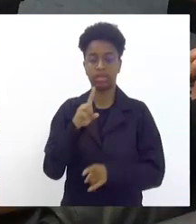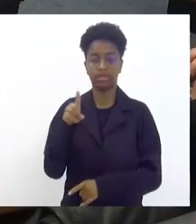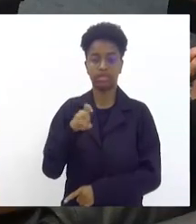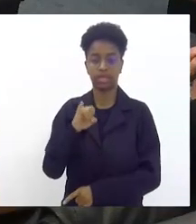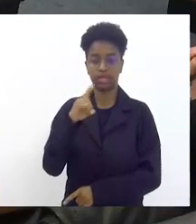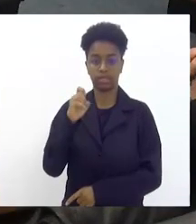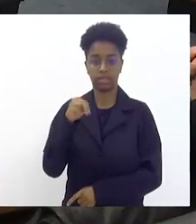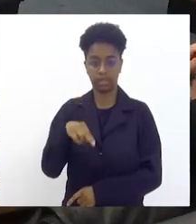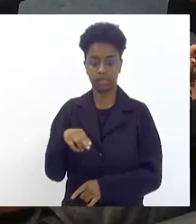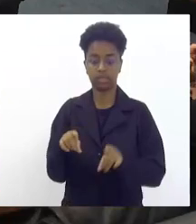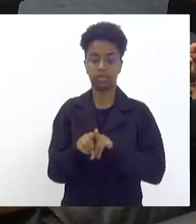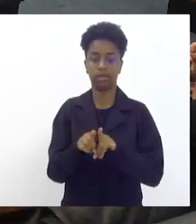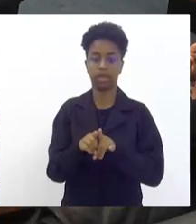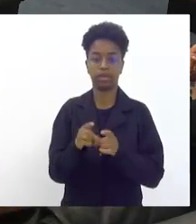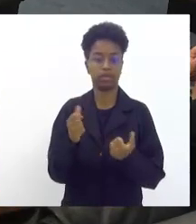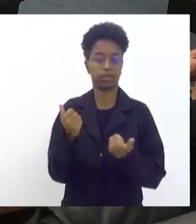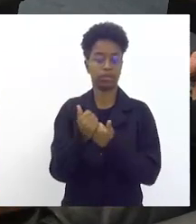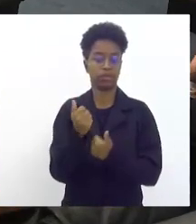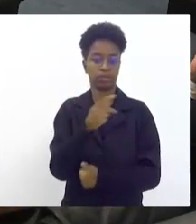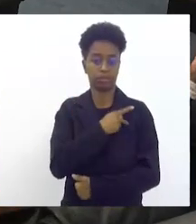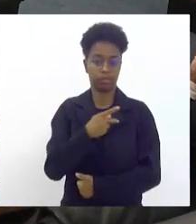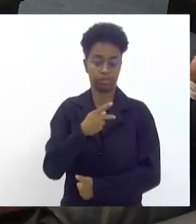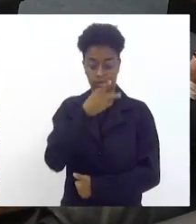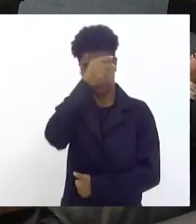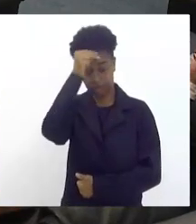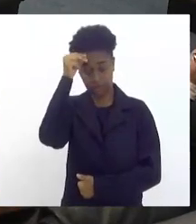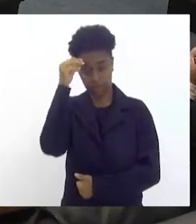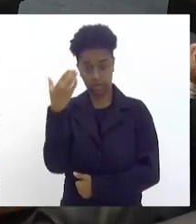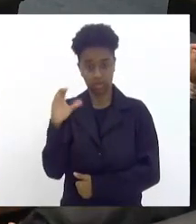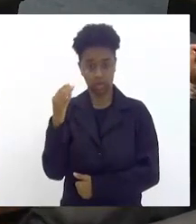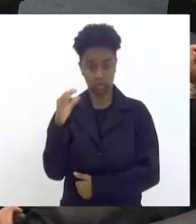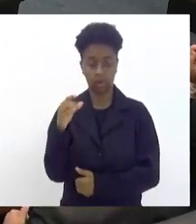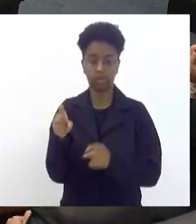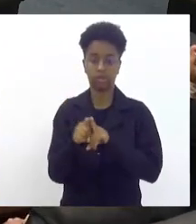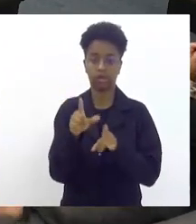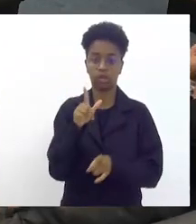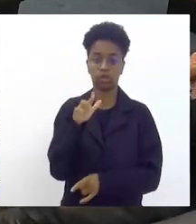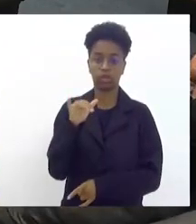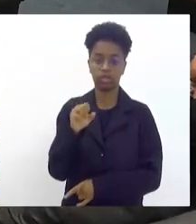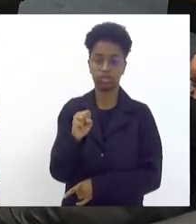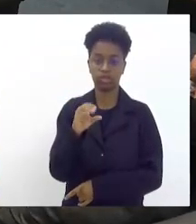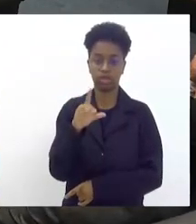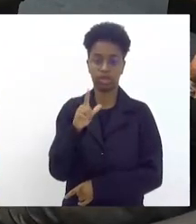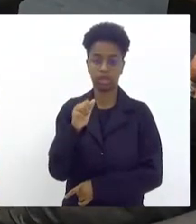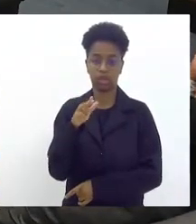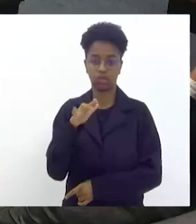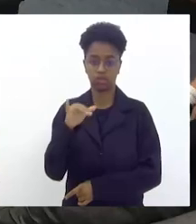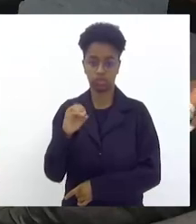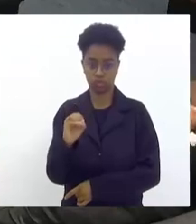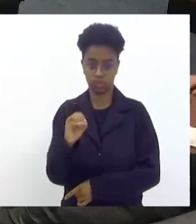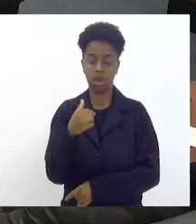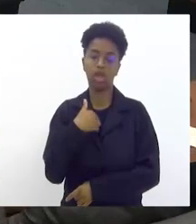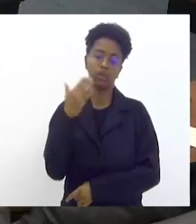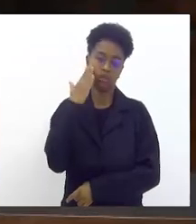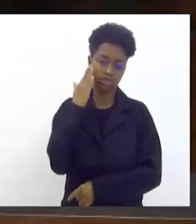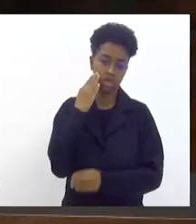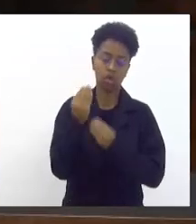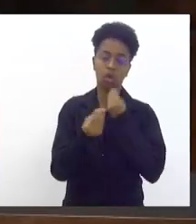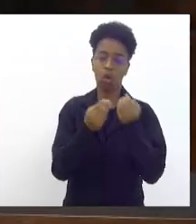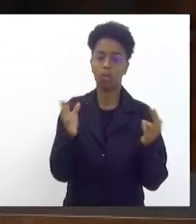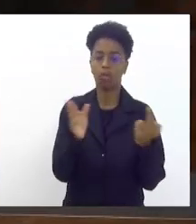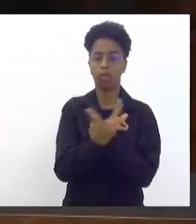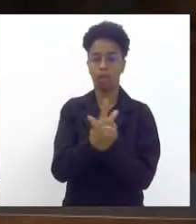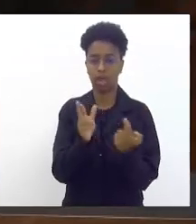nosso vice-prefeito da cidade de Niterói e também ao Luiz Cláudio que eu sei que deputado Luiz Cláudio sei da sua relação